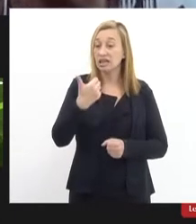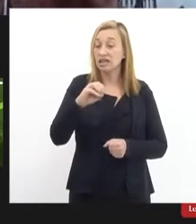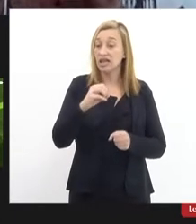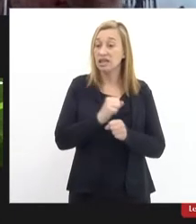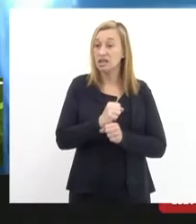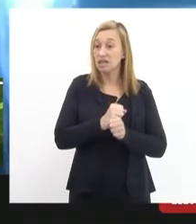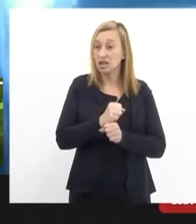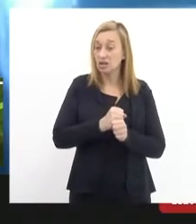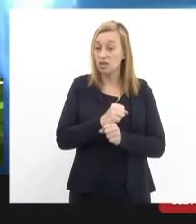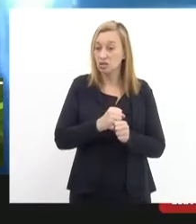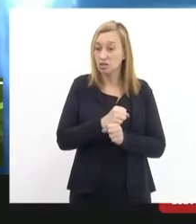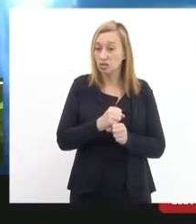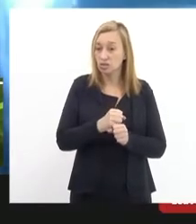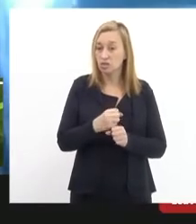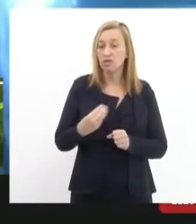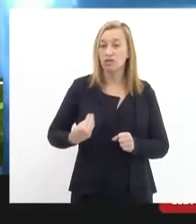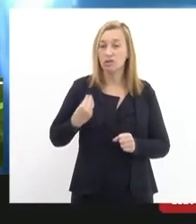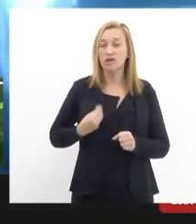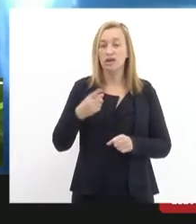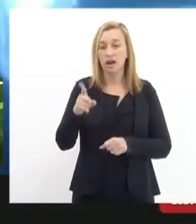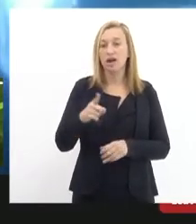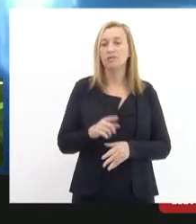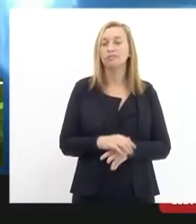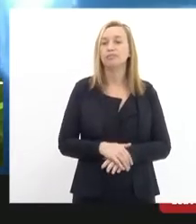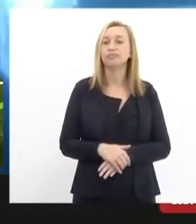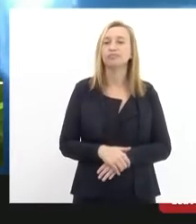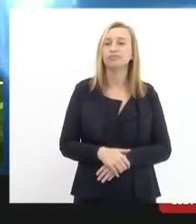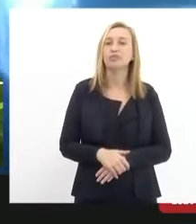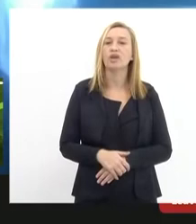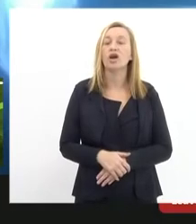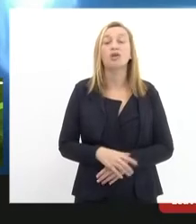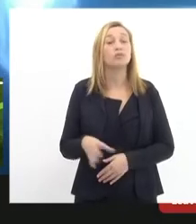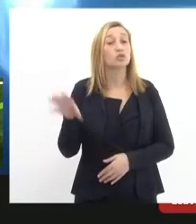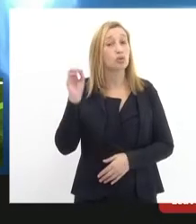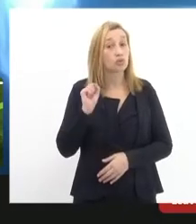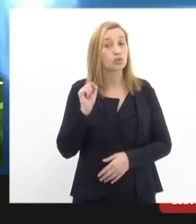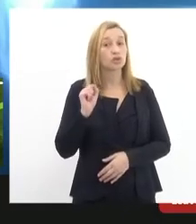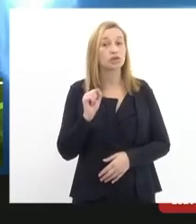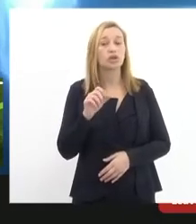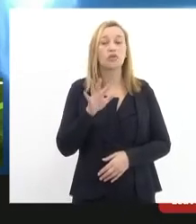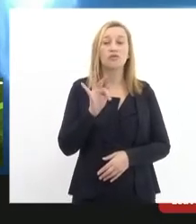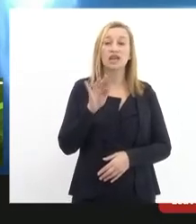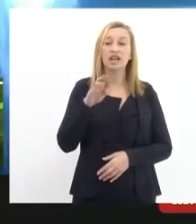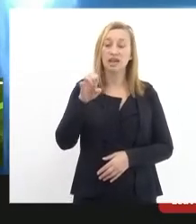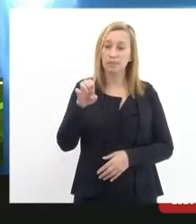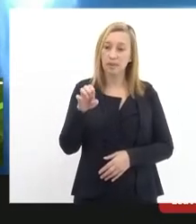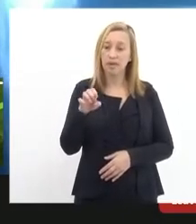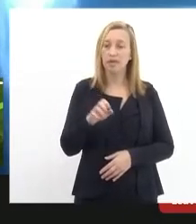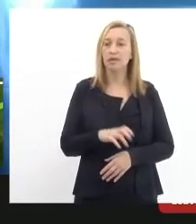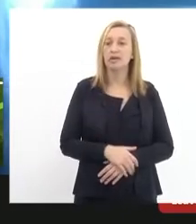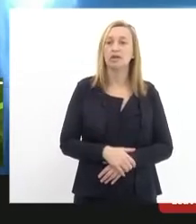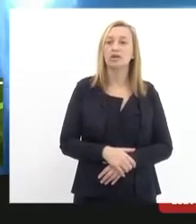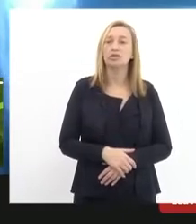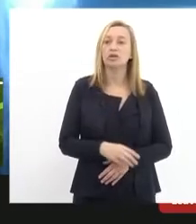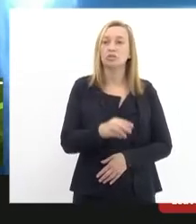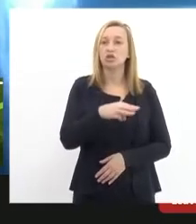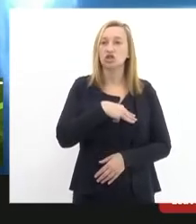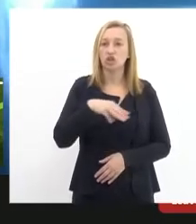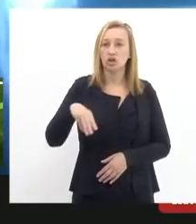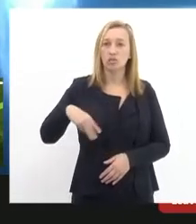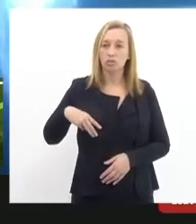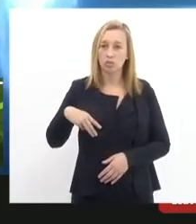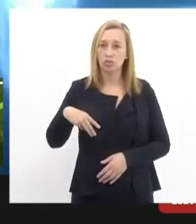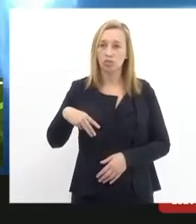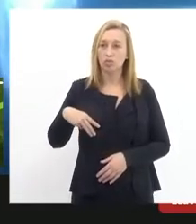alternância e foi especialmente pedido vamos ouvir o Felipe Cuesta do Ministério Público que é